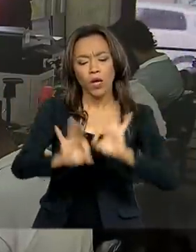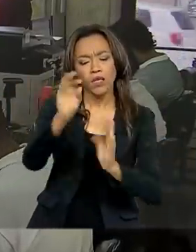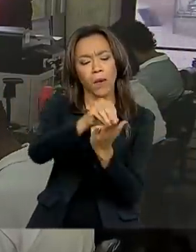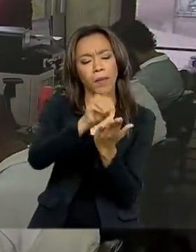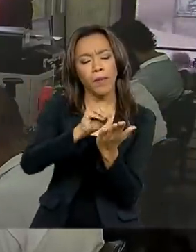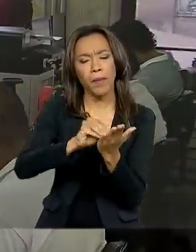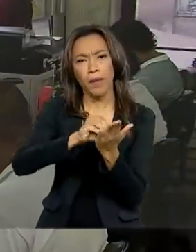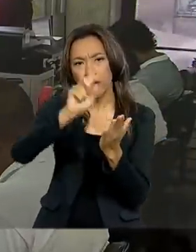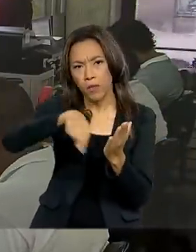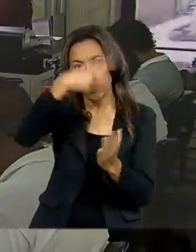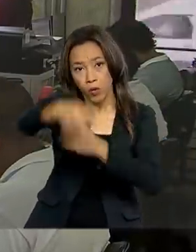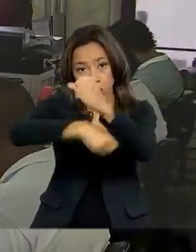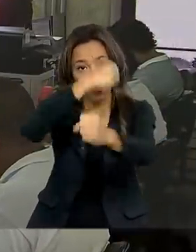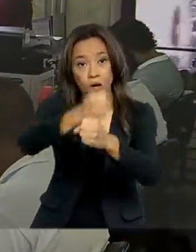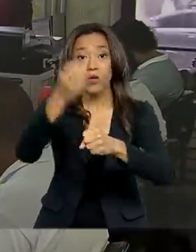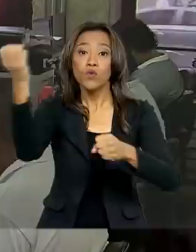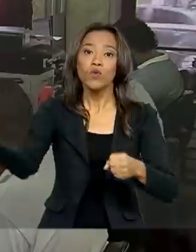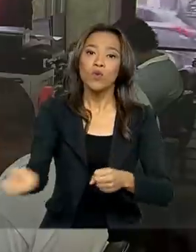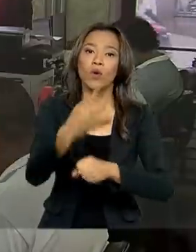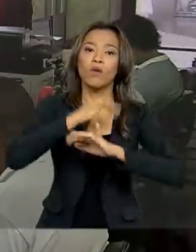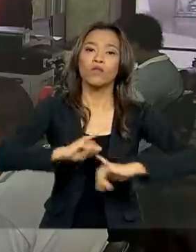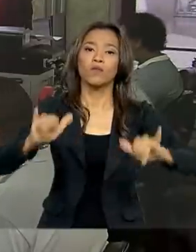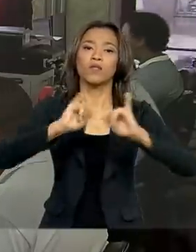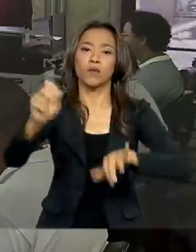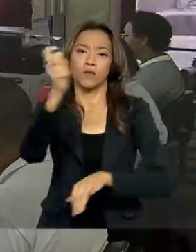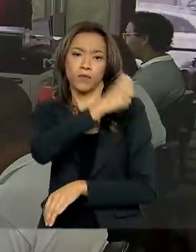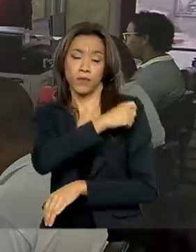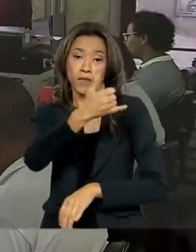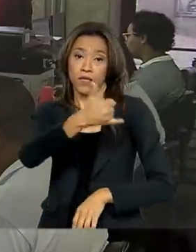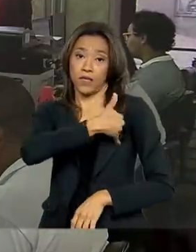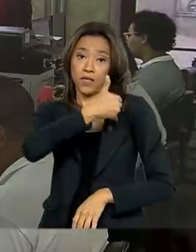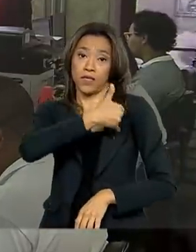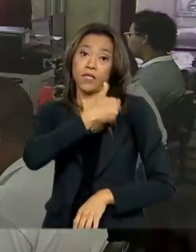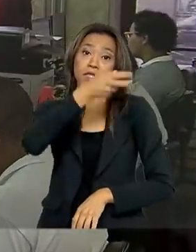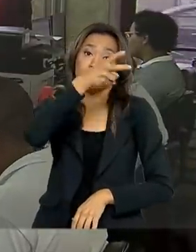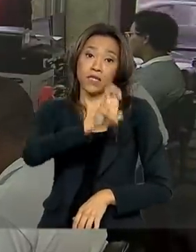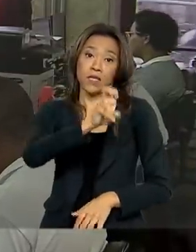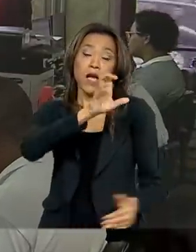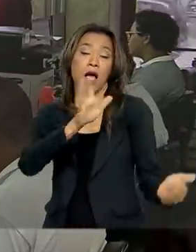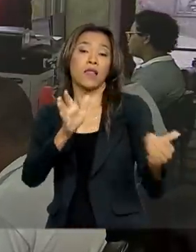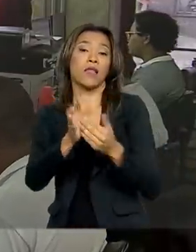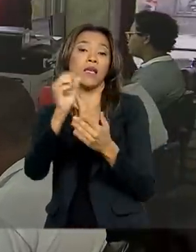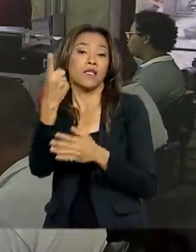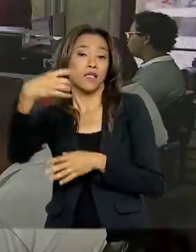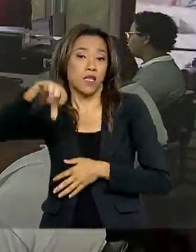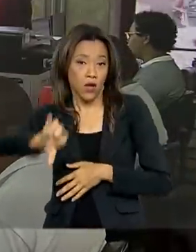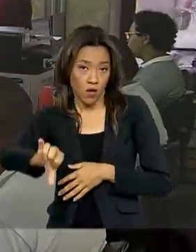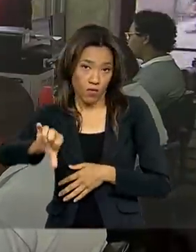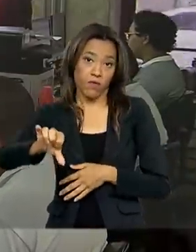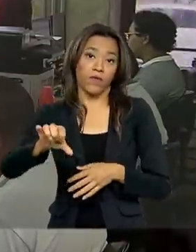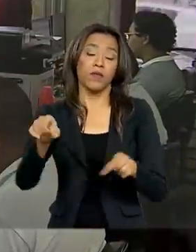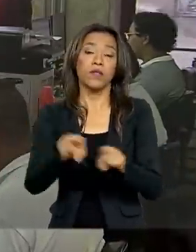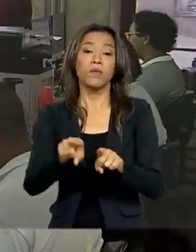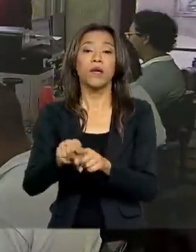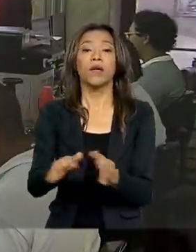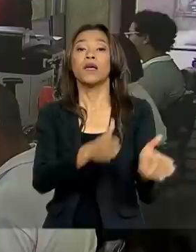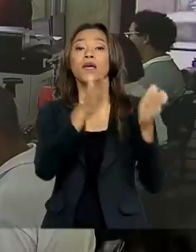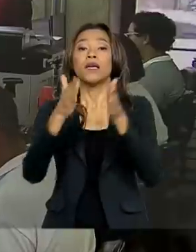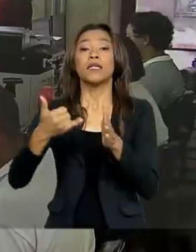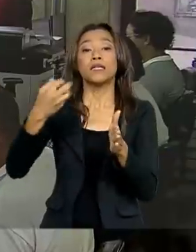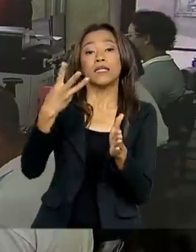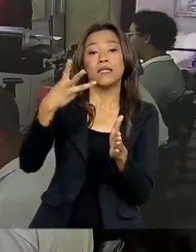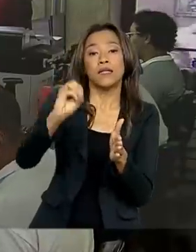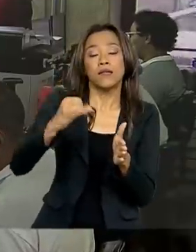campanhas para atingir aquelas pessoas que têm entre 5 e 19 anos e também entre 30 e